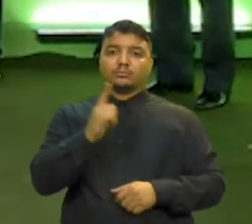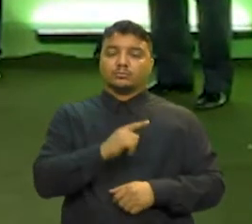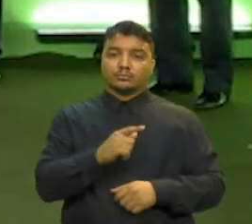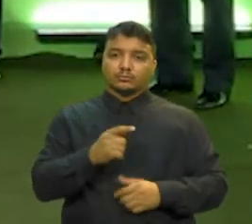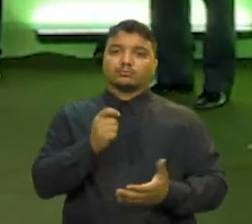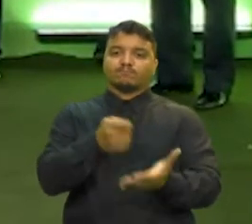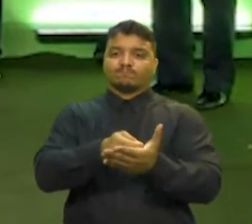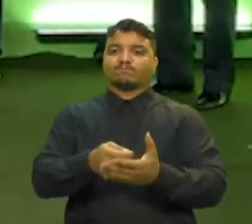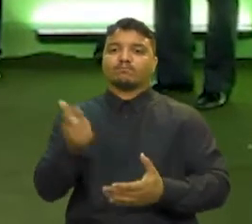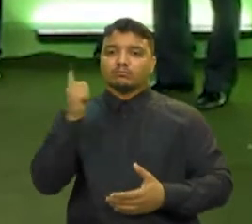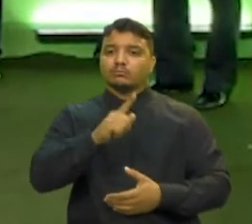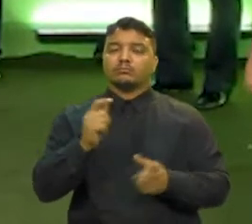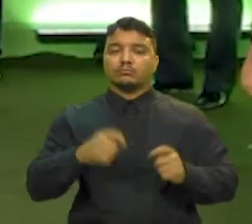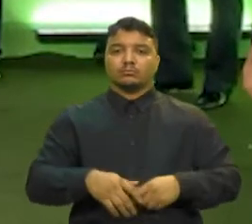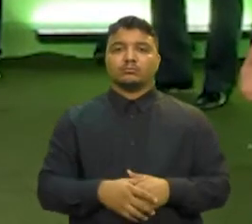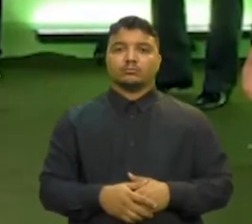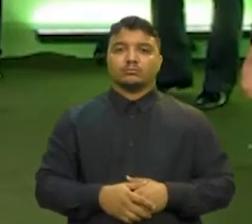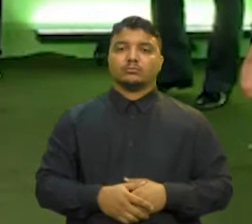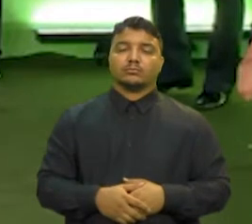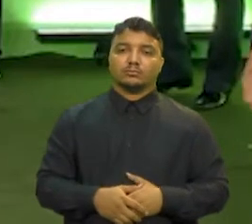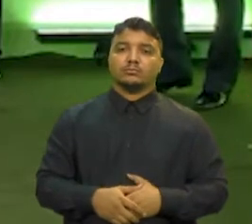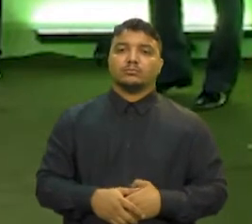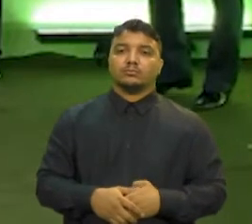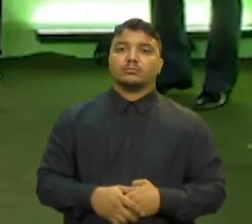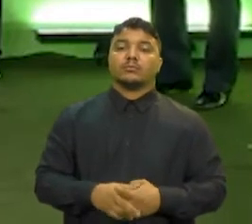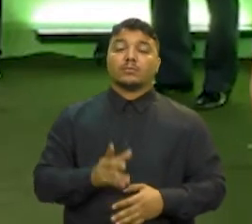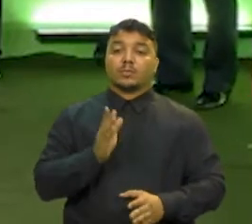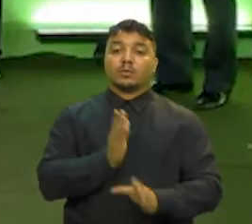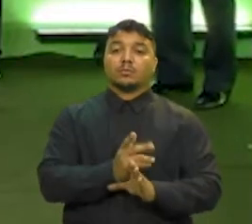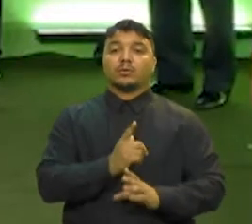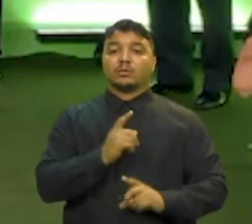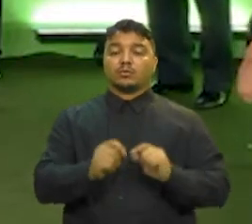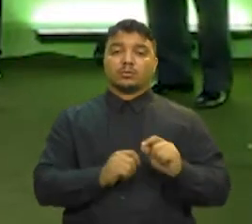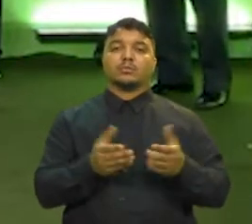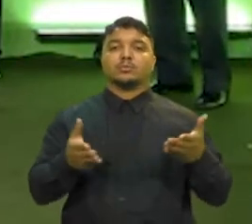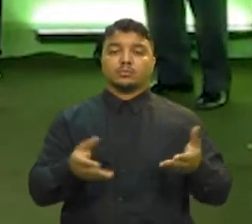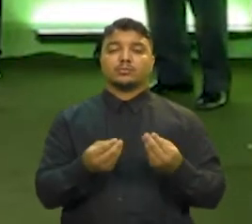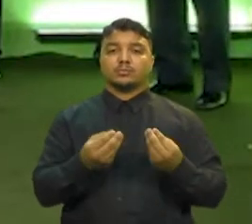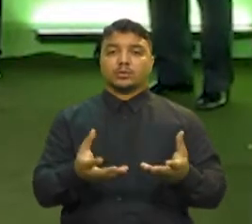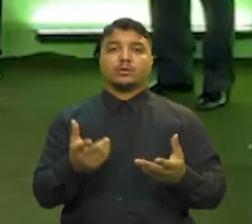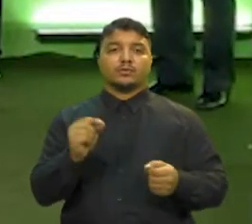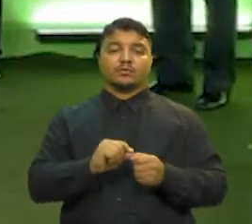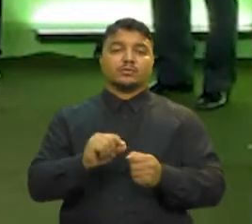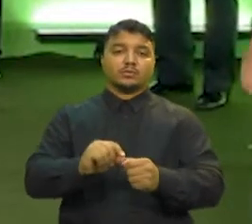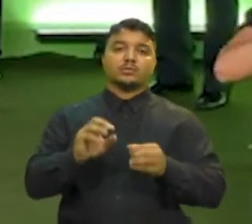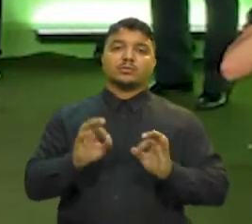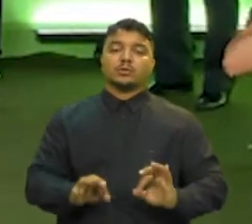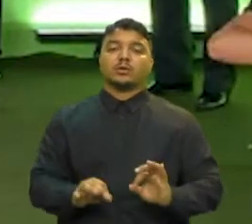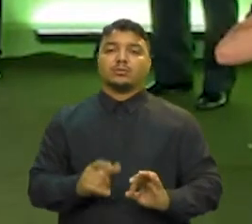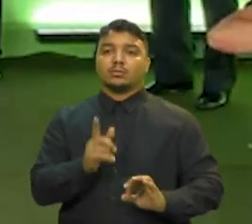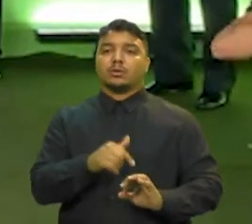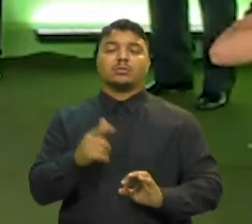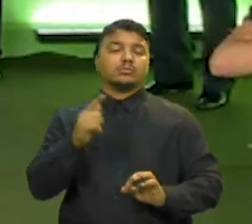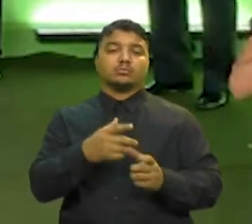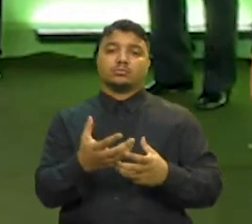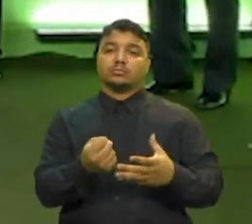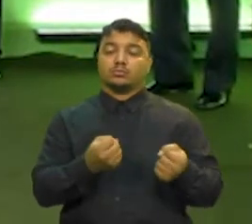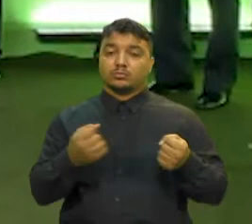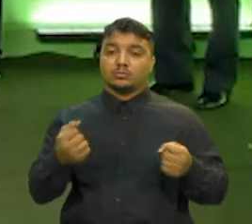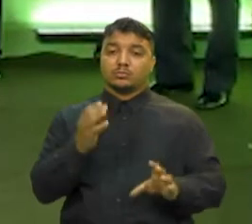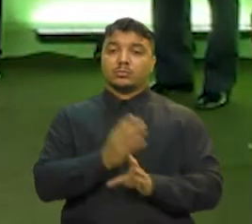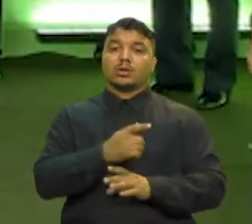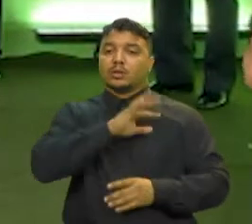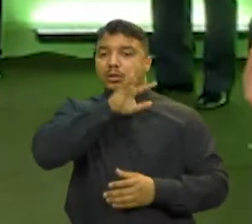pagando O Estado está pagando justamente pela forma, pela gestão que está sendo feita Dos recursos que são recolhidos através dos